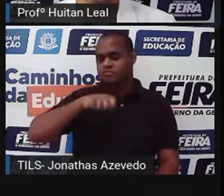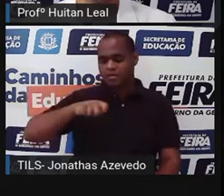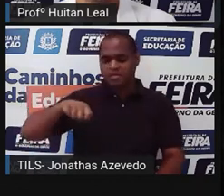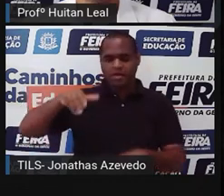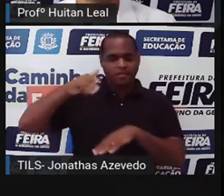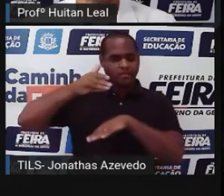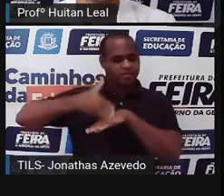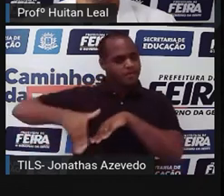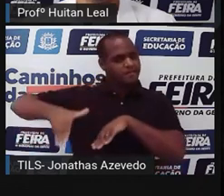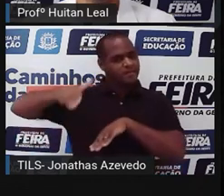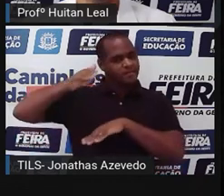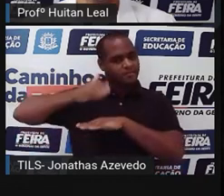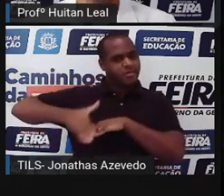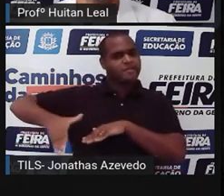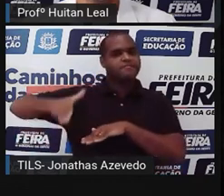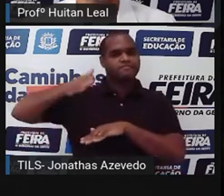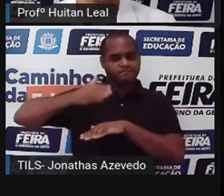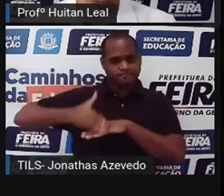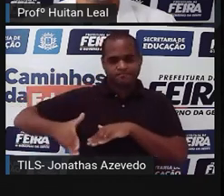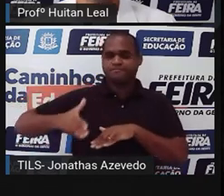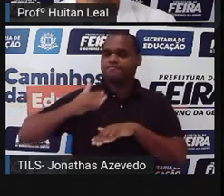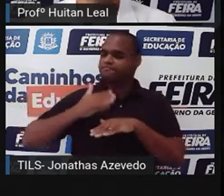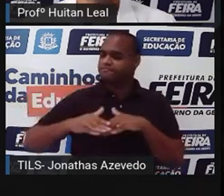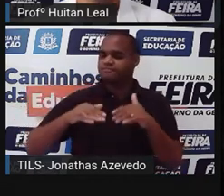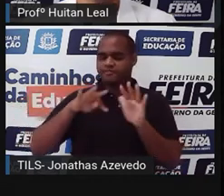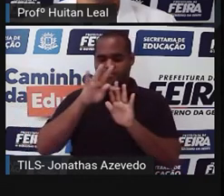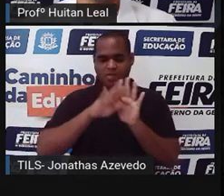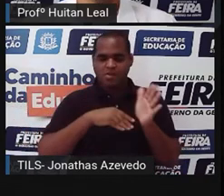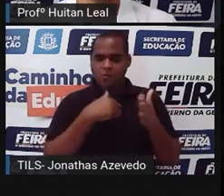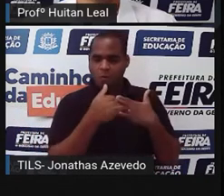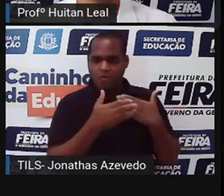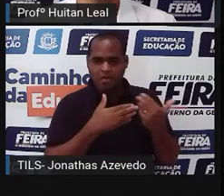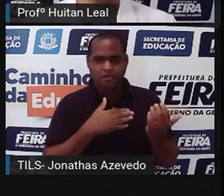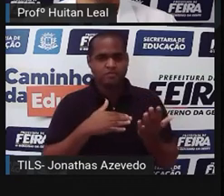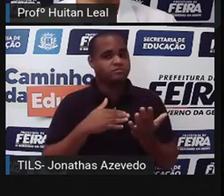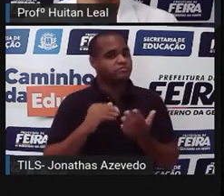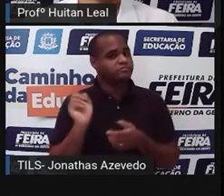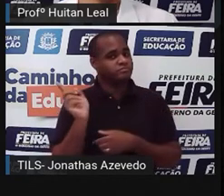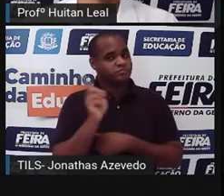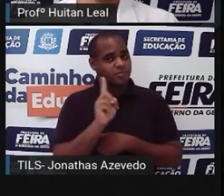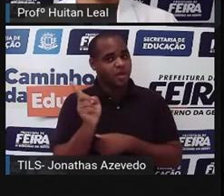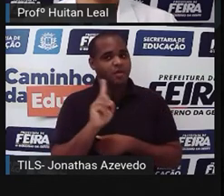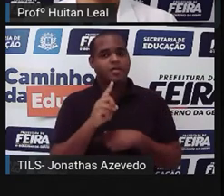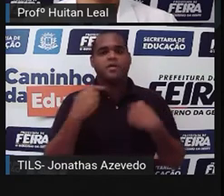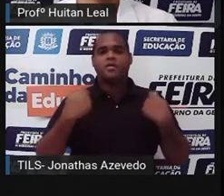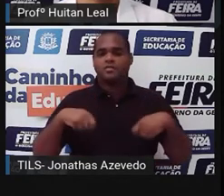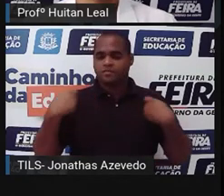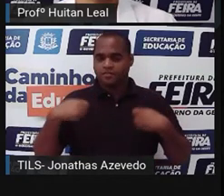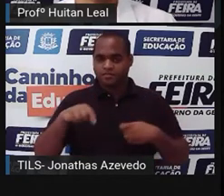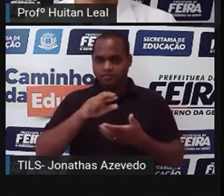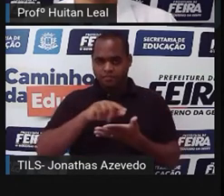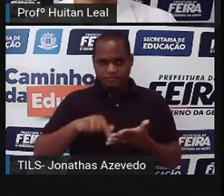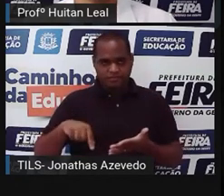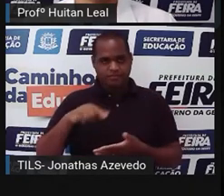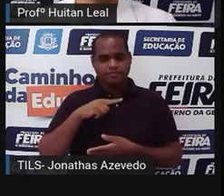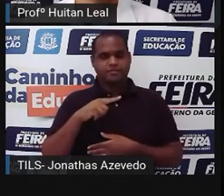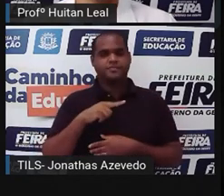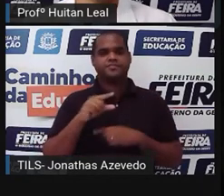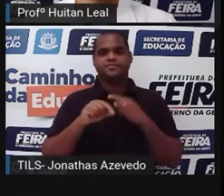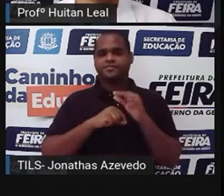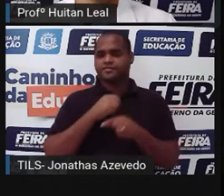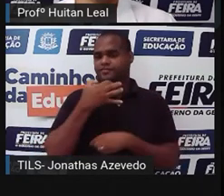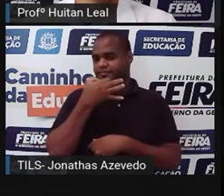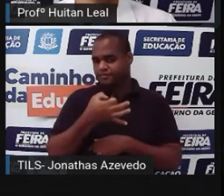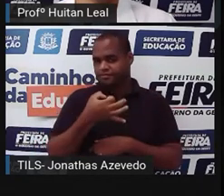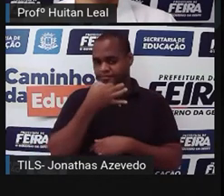E para escrever qualquer tipo de texto, não é? Não só os textos narrativos, a prática é muito importante. Tenho aqui algumas dicas,